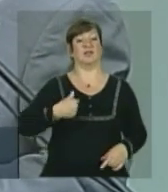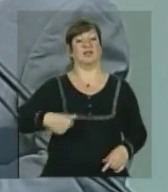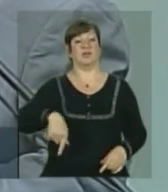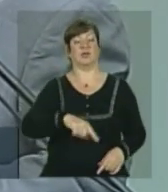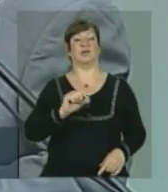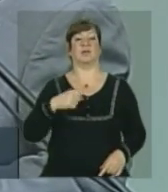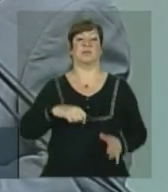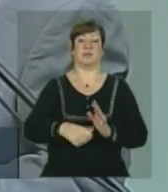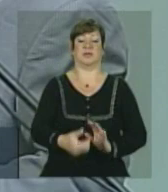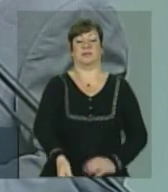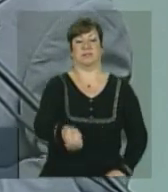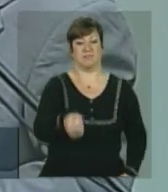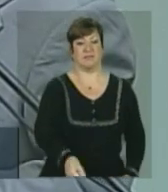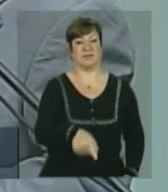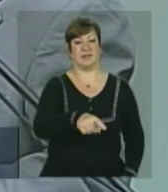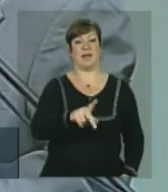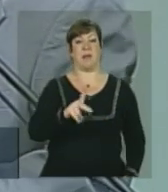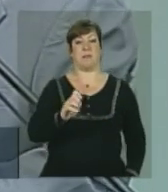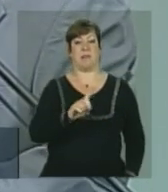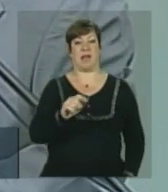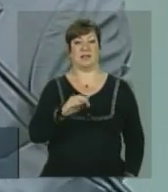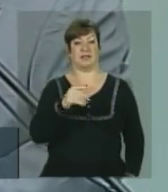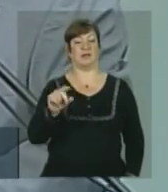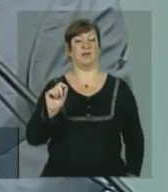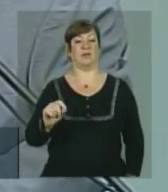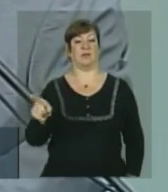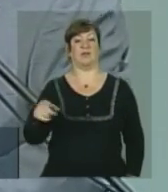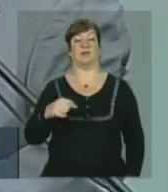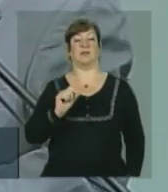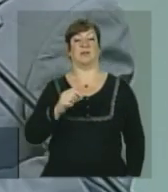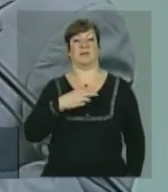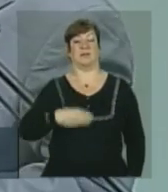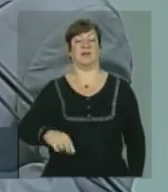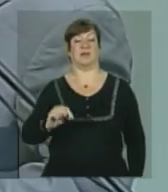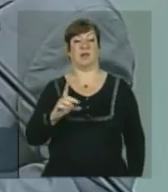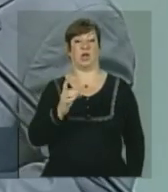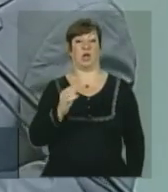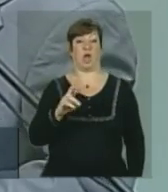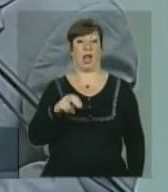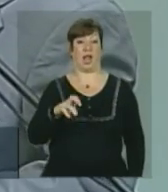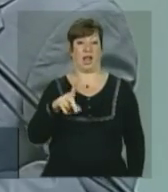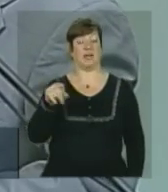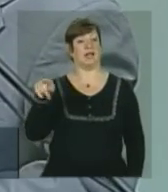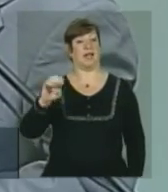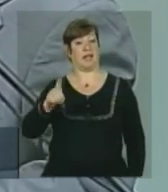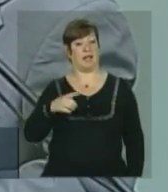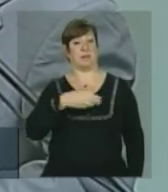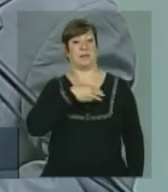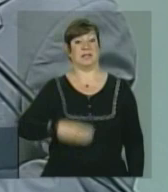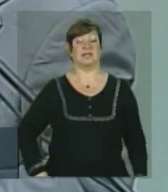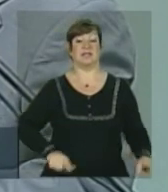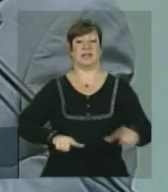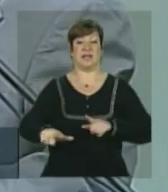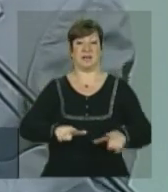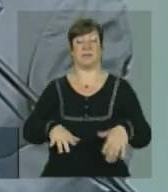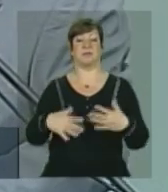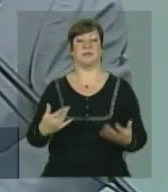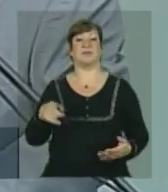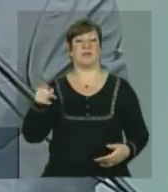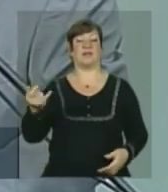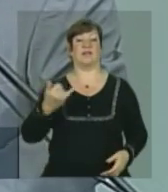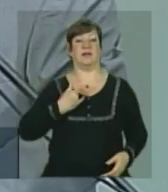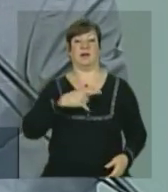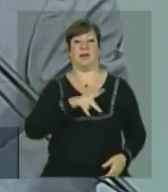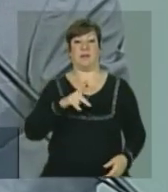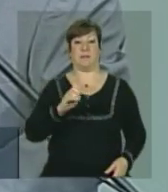tivemos, eu conheci o Pezão, foi apresentado pelo ministro Francisco Dornelis, o Dornelis era ministro do trabalho, e de lá o Dornelis falou,